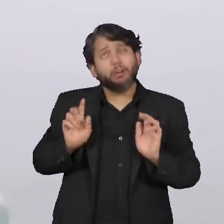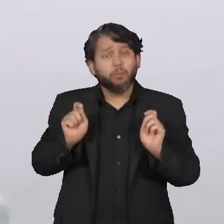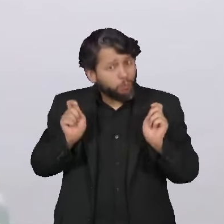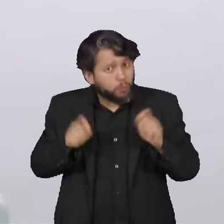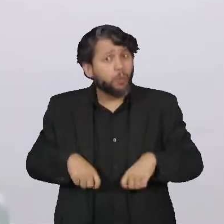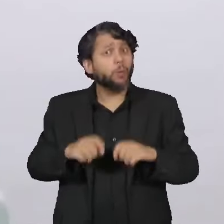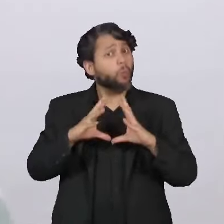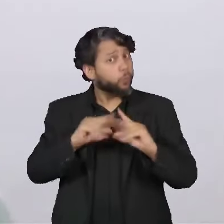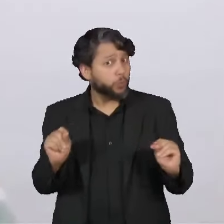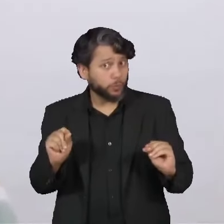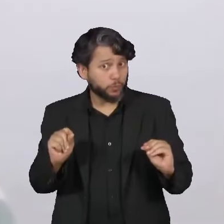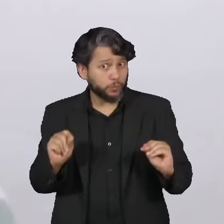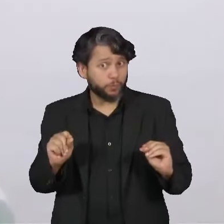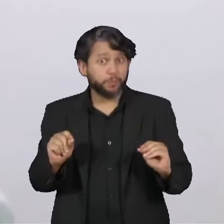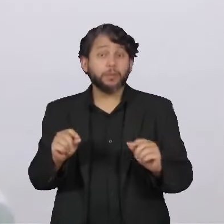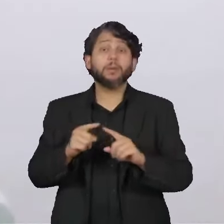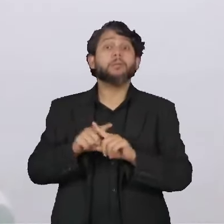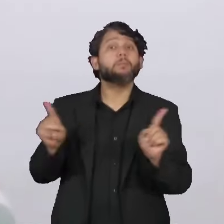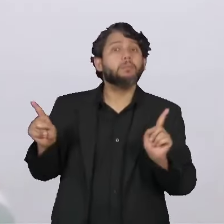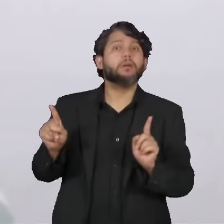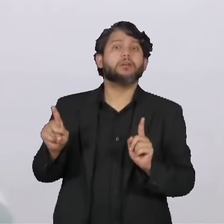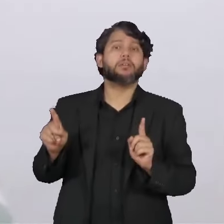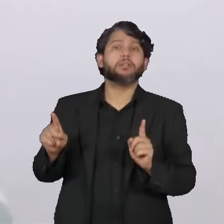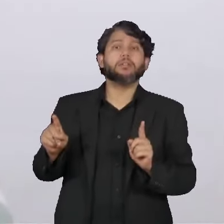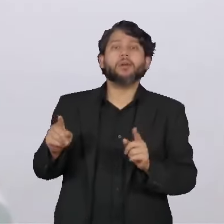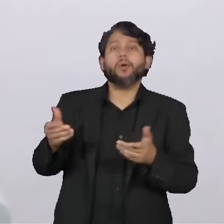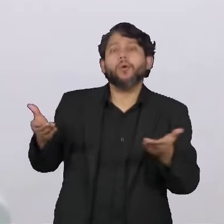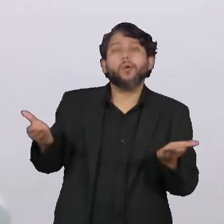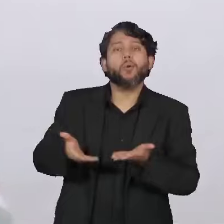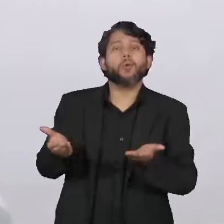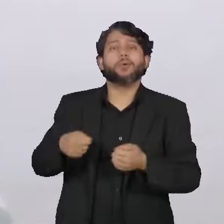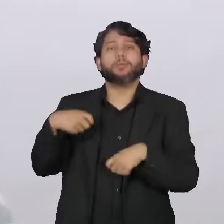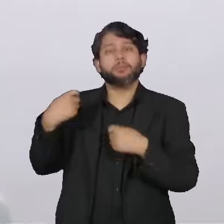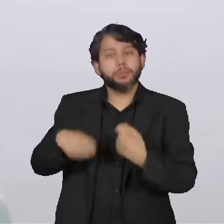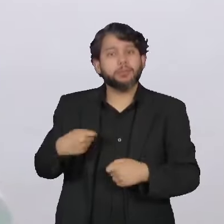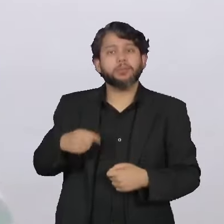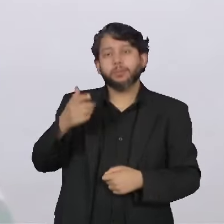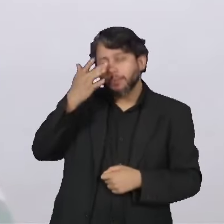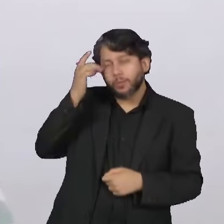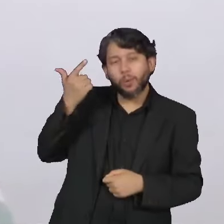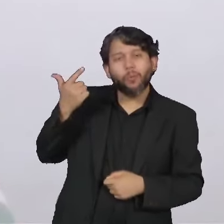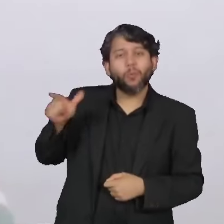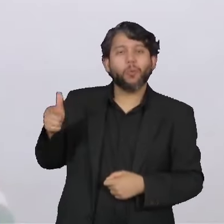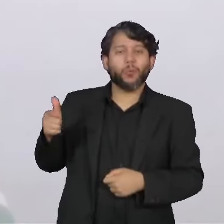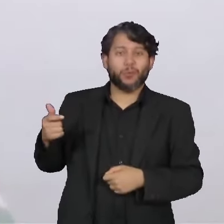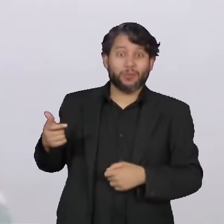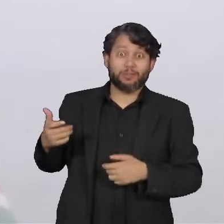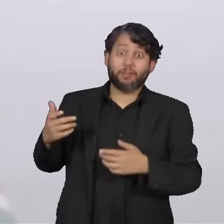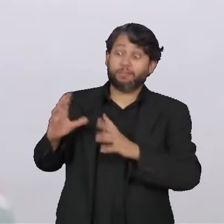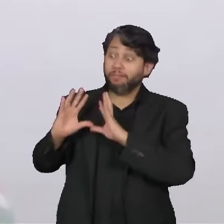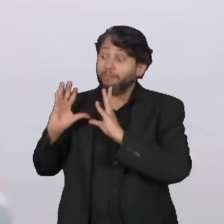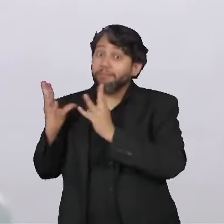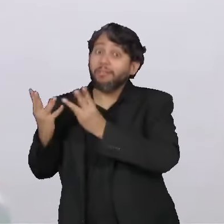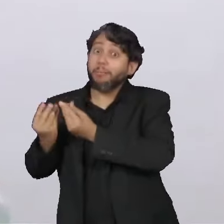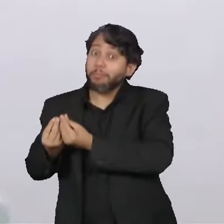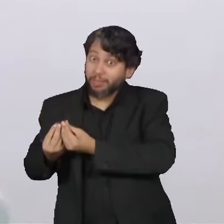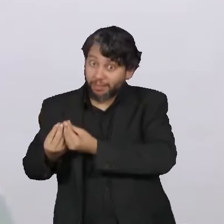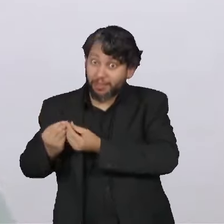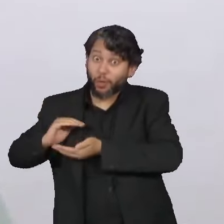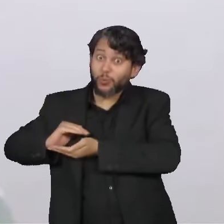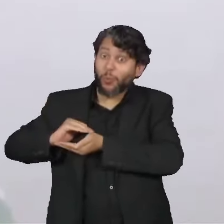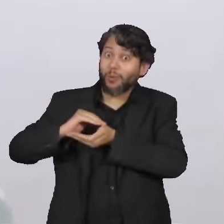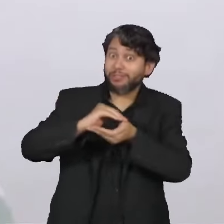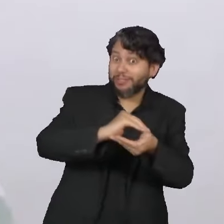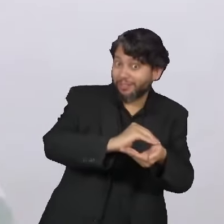os melhores estudos hoje são com doadores aparentados, que seriam irmãos.